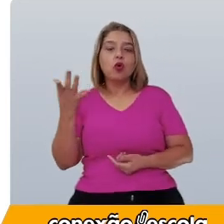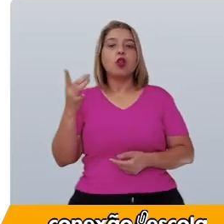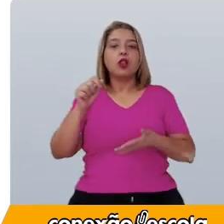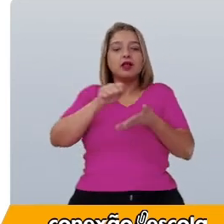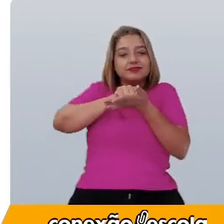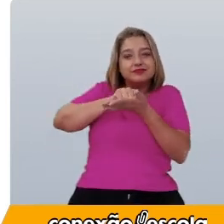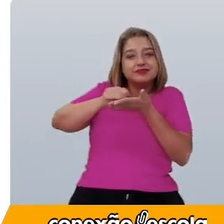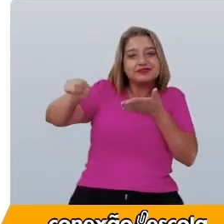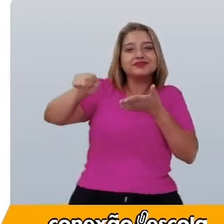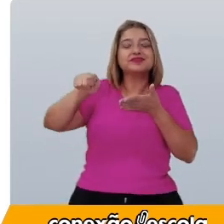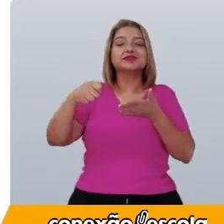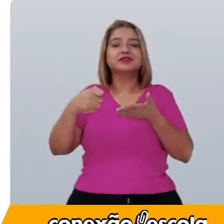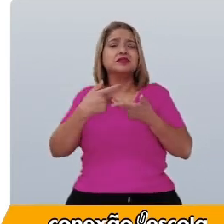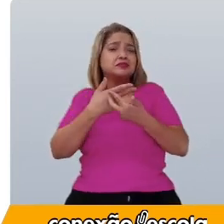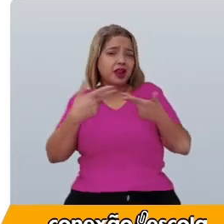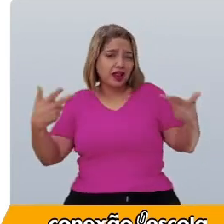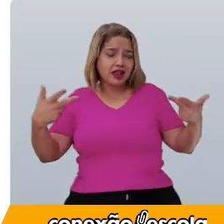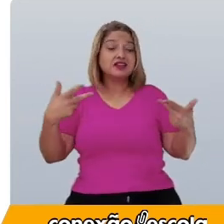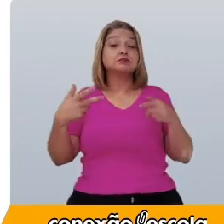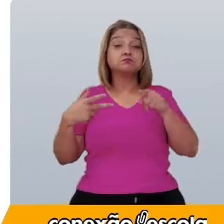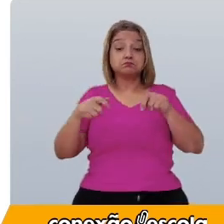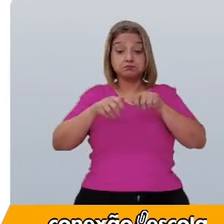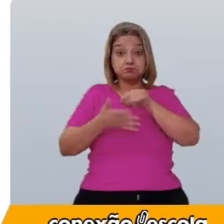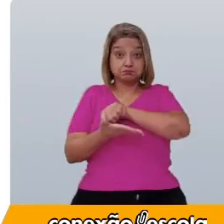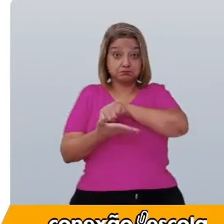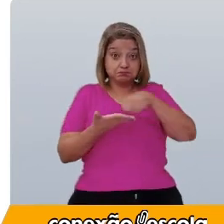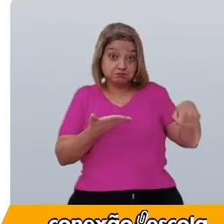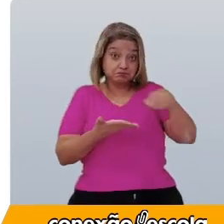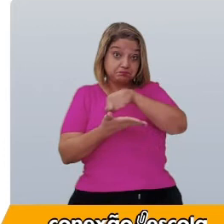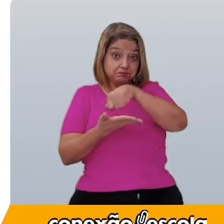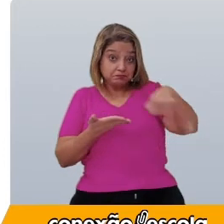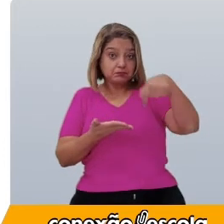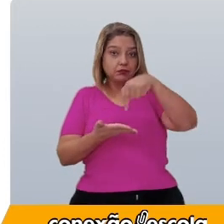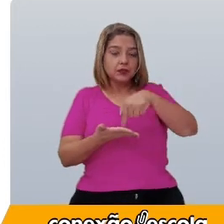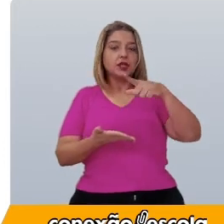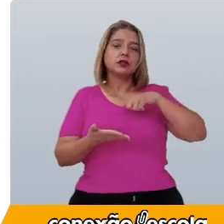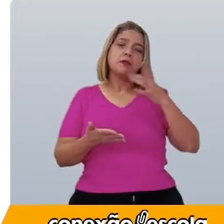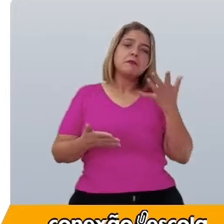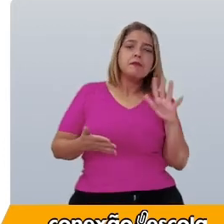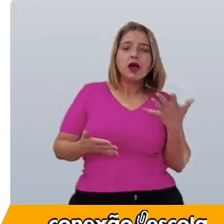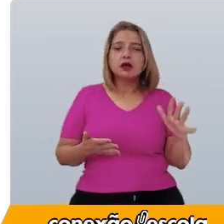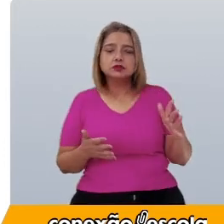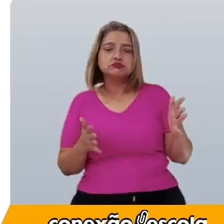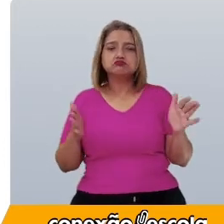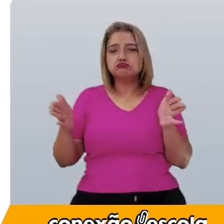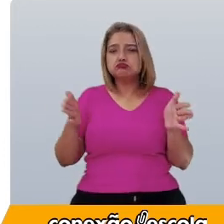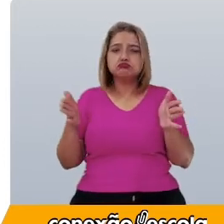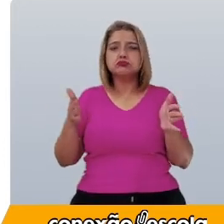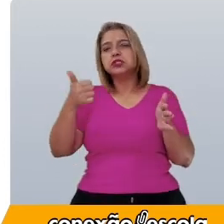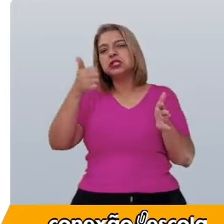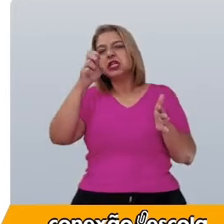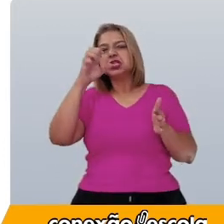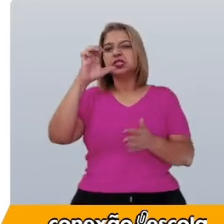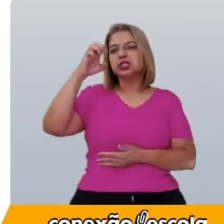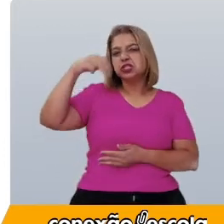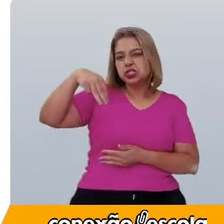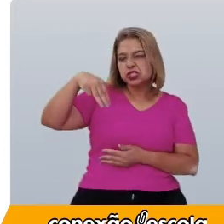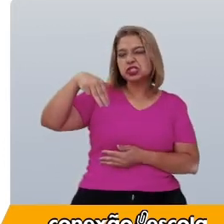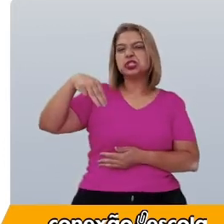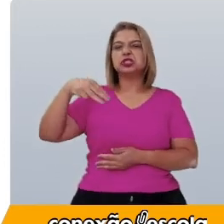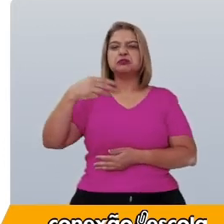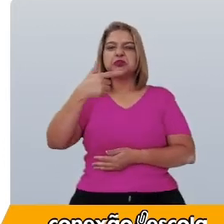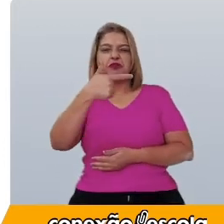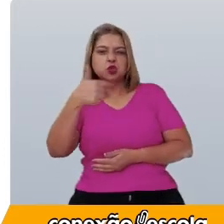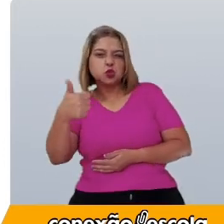marca-textos. O estojo tem dimensão aproximada de 15 cm por